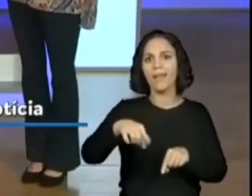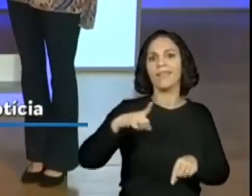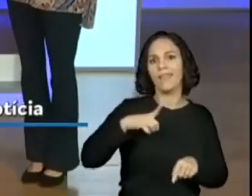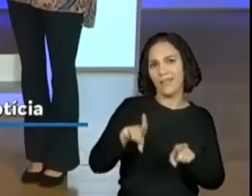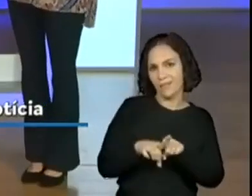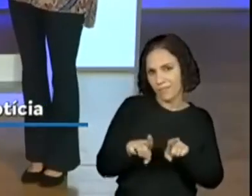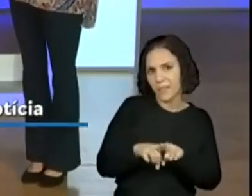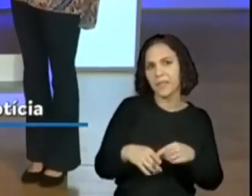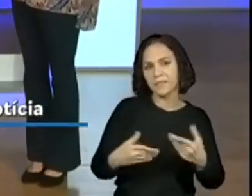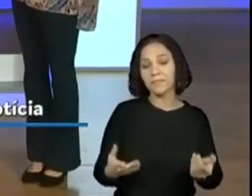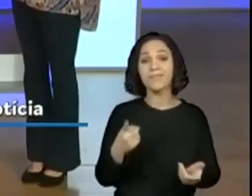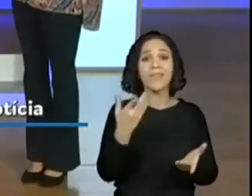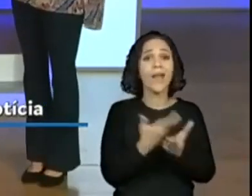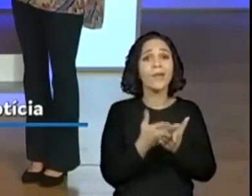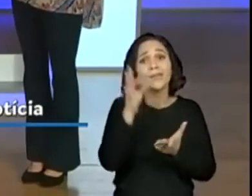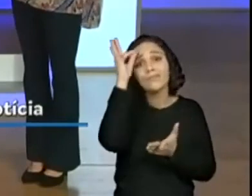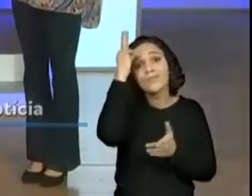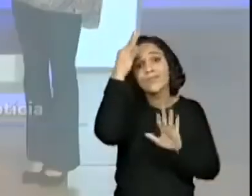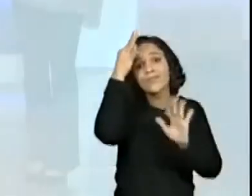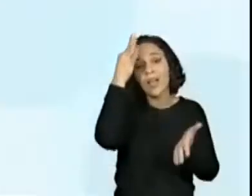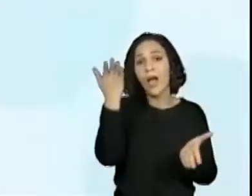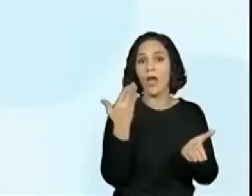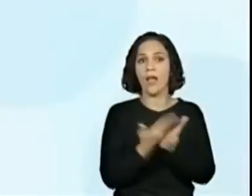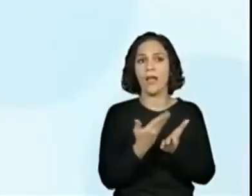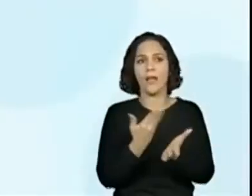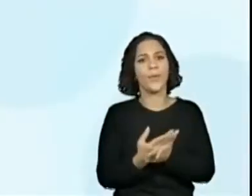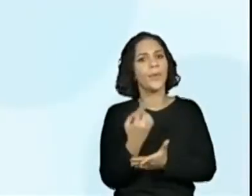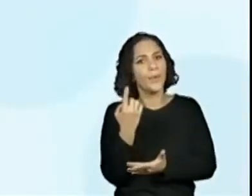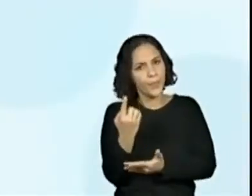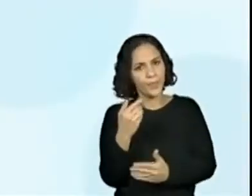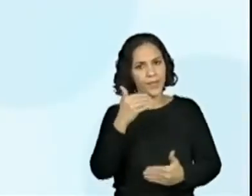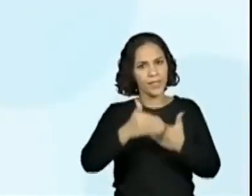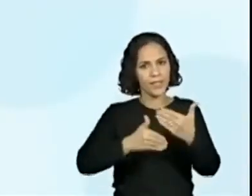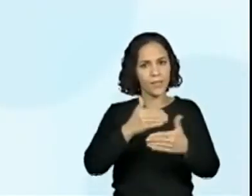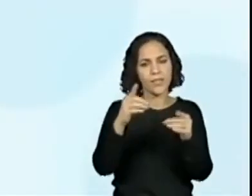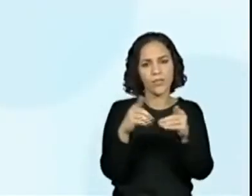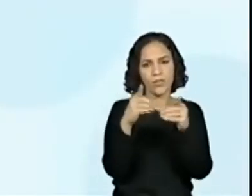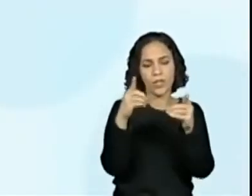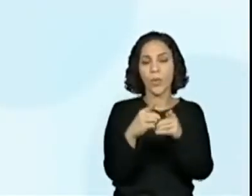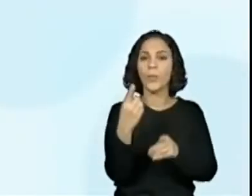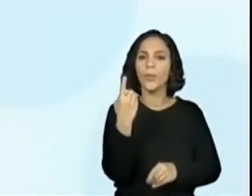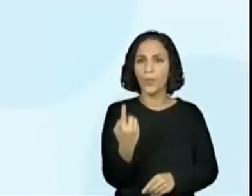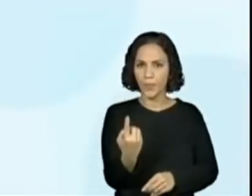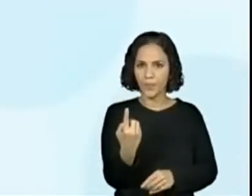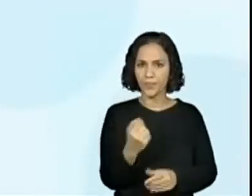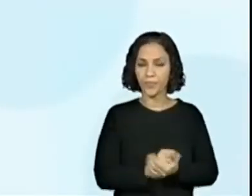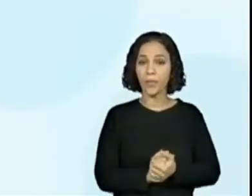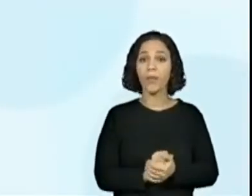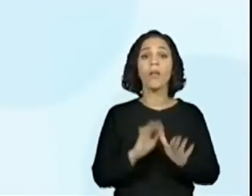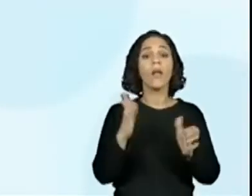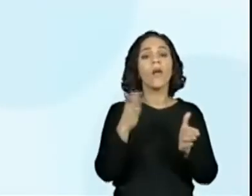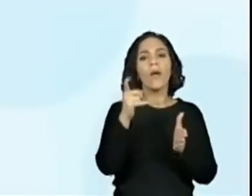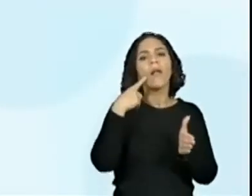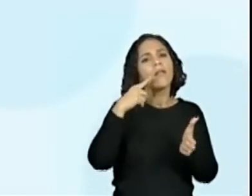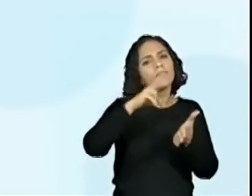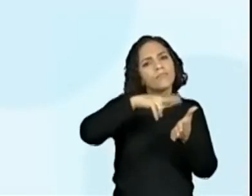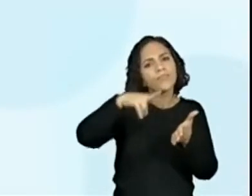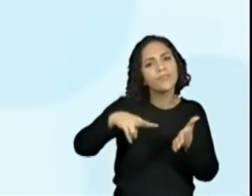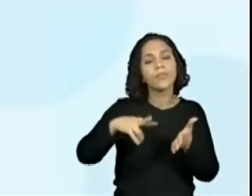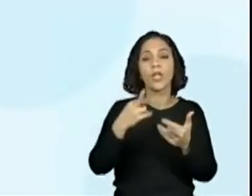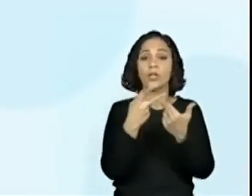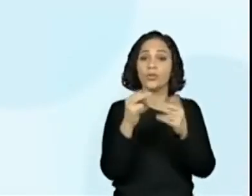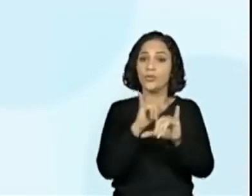a aula passa muito rápido. Essa foi a primeira aula da sequência didática. E nesta aula, realizamos a leitura de uma